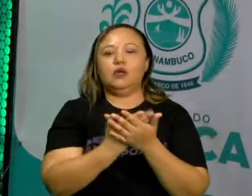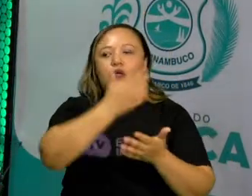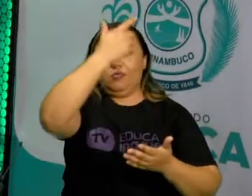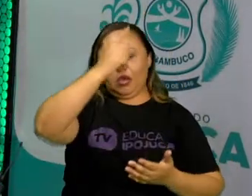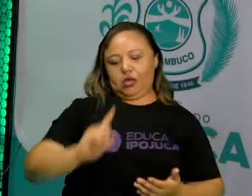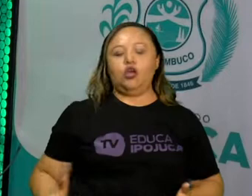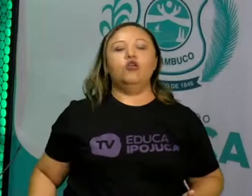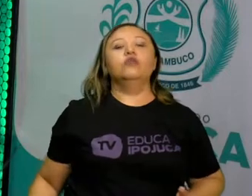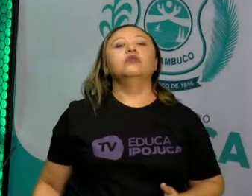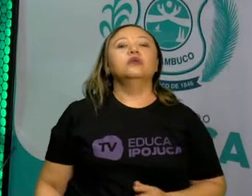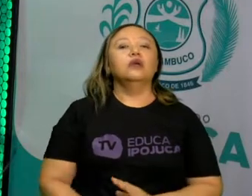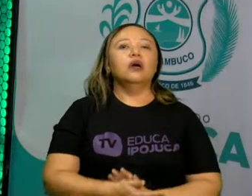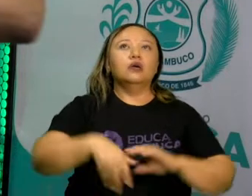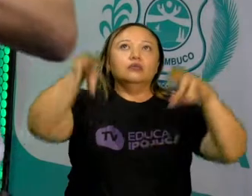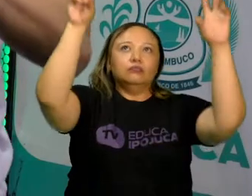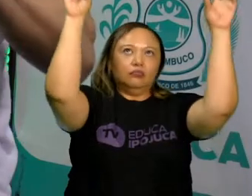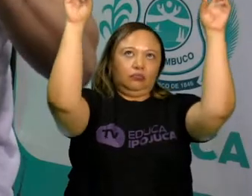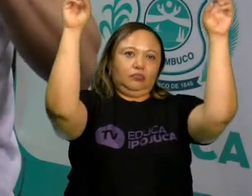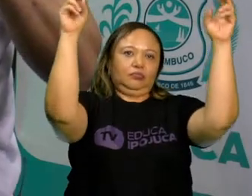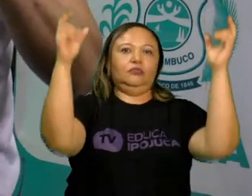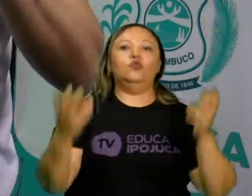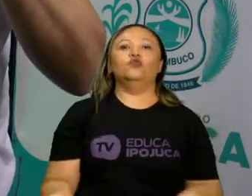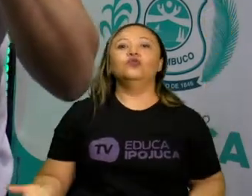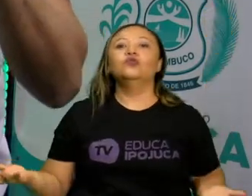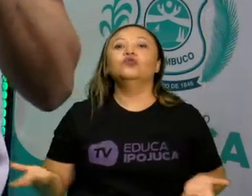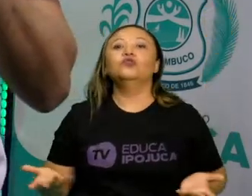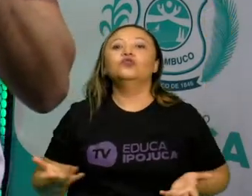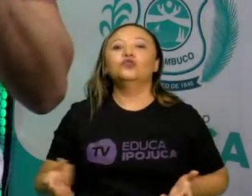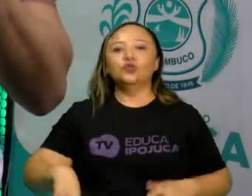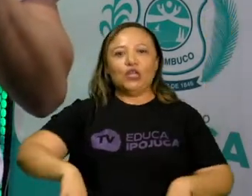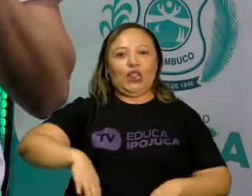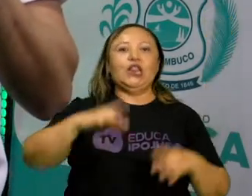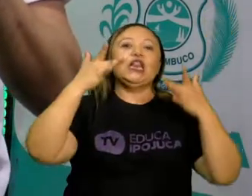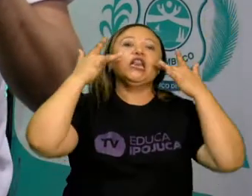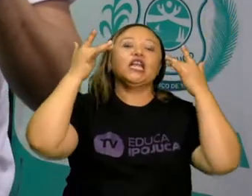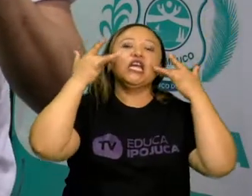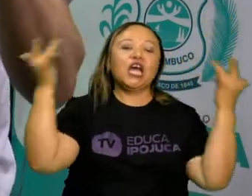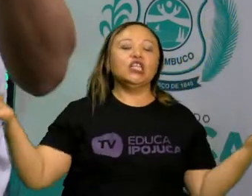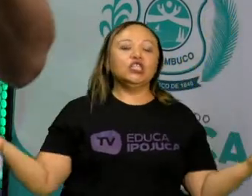Vamos! Atenção! Hoje falaremos sobre teatro.